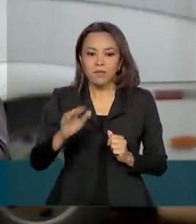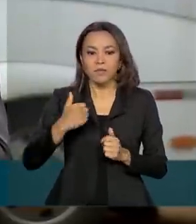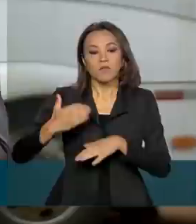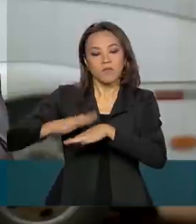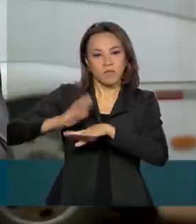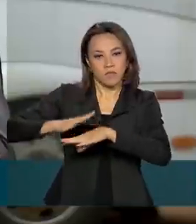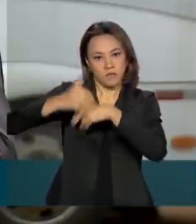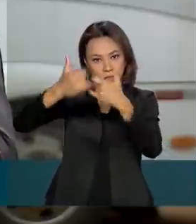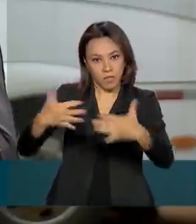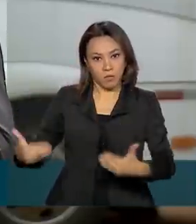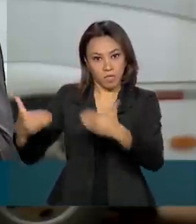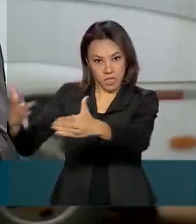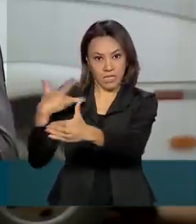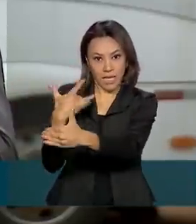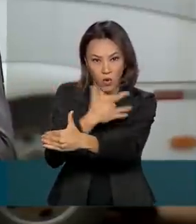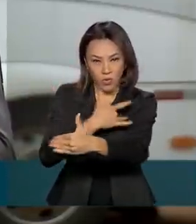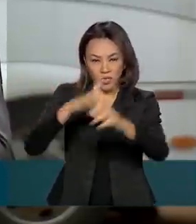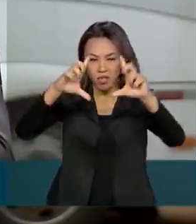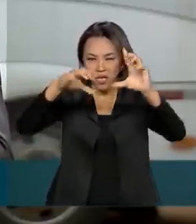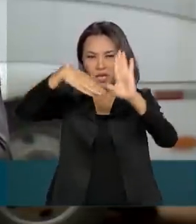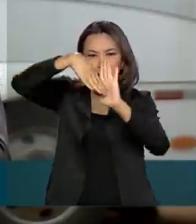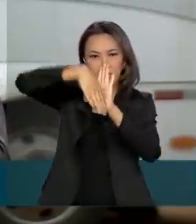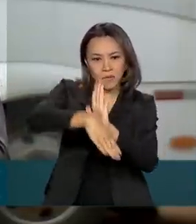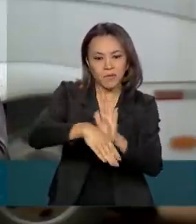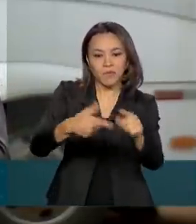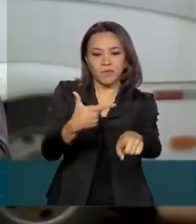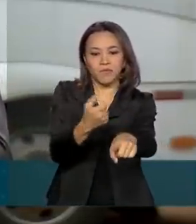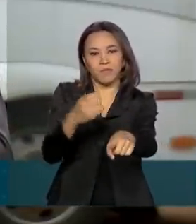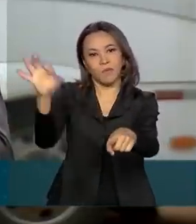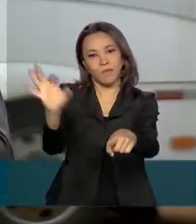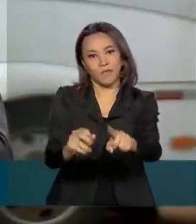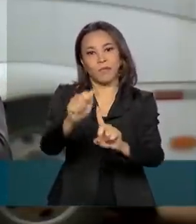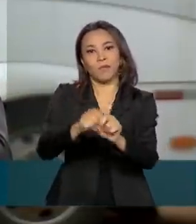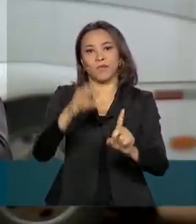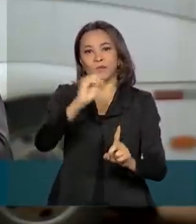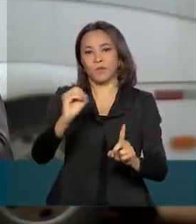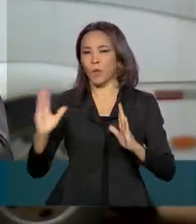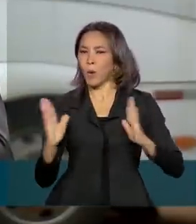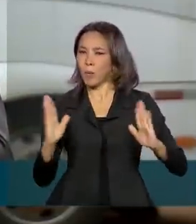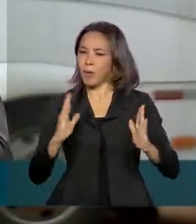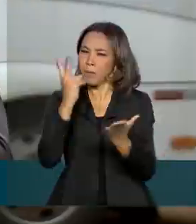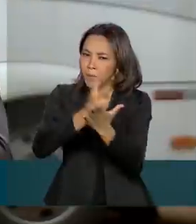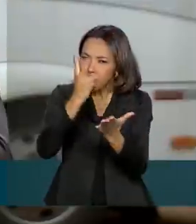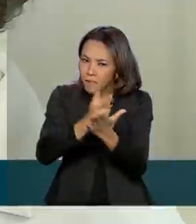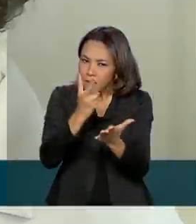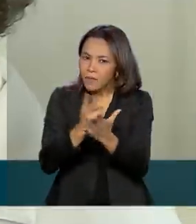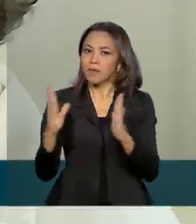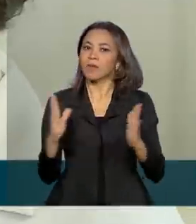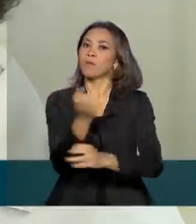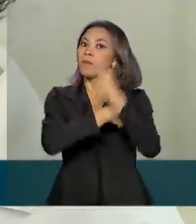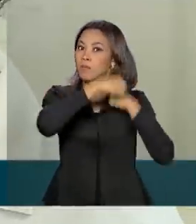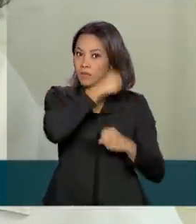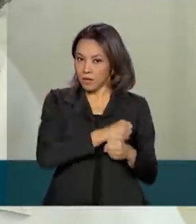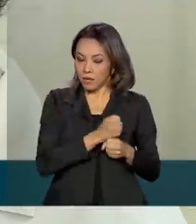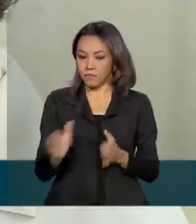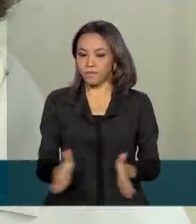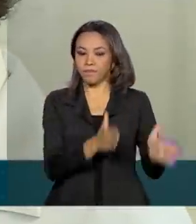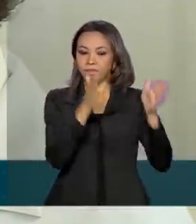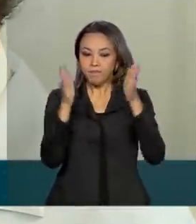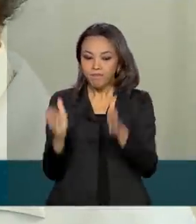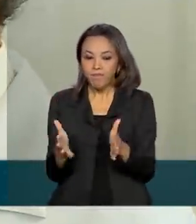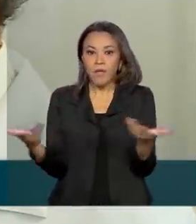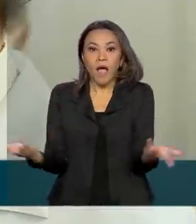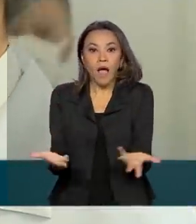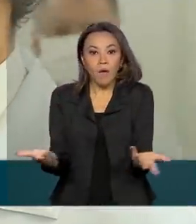Saúde, os estoques caíram 20% em outubro, na comparação com o mesmo período do ano passado. Com a retomada dos